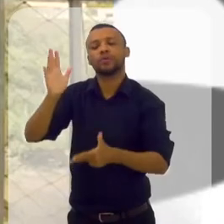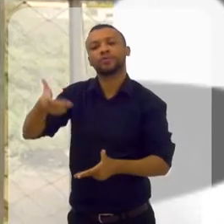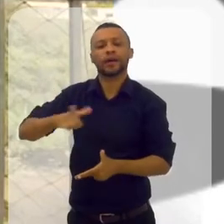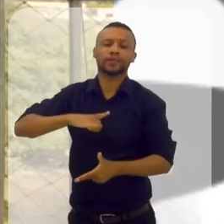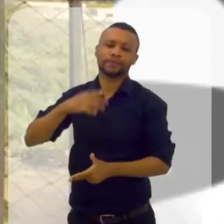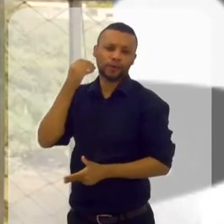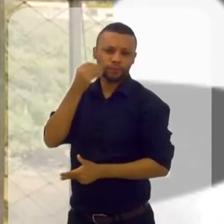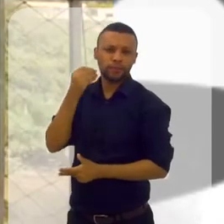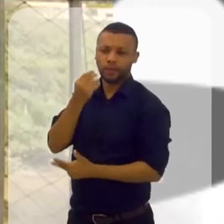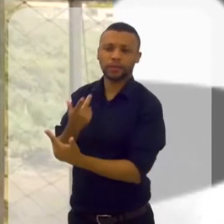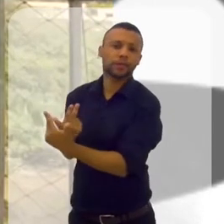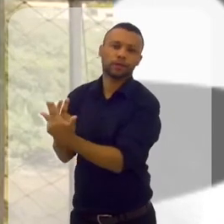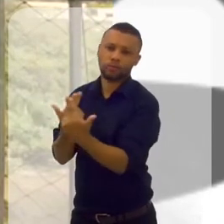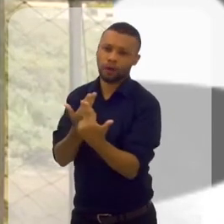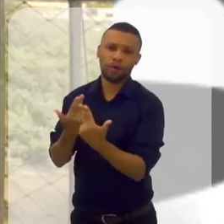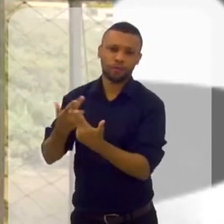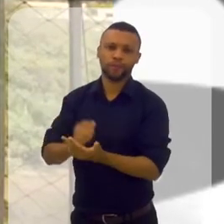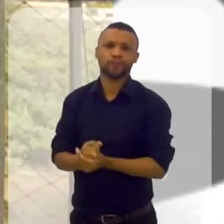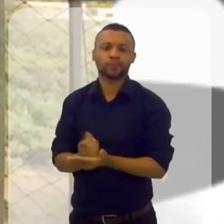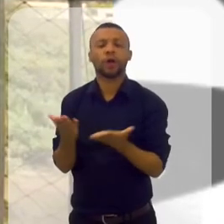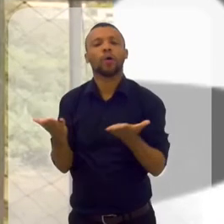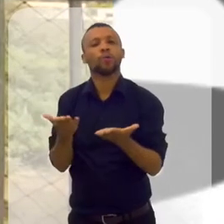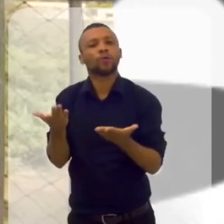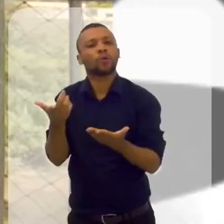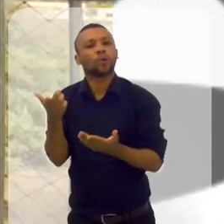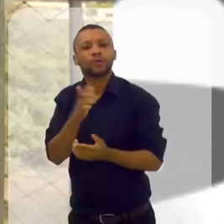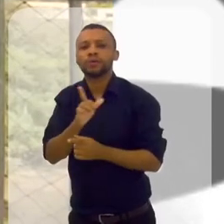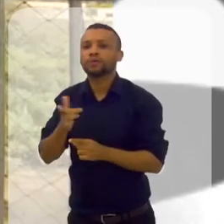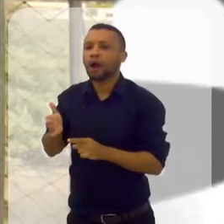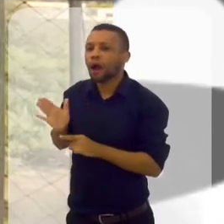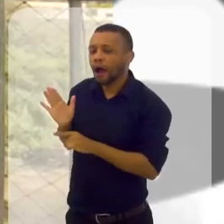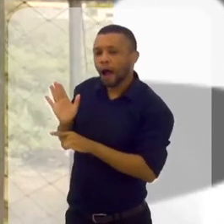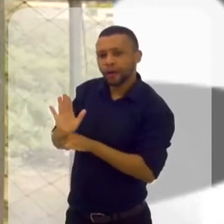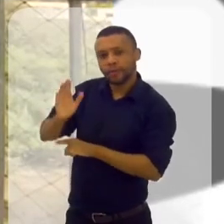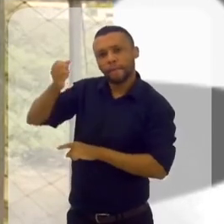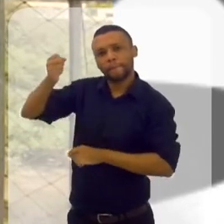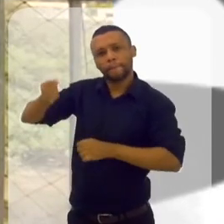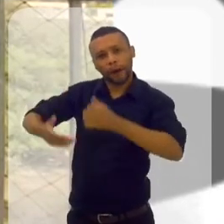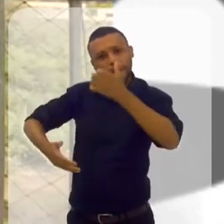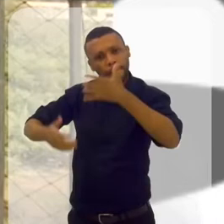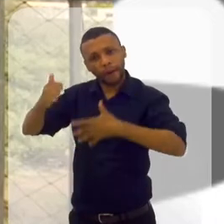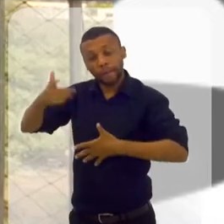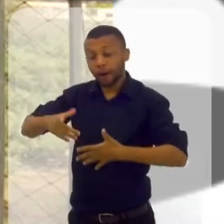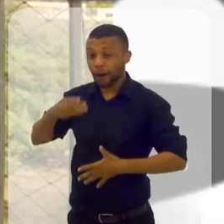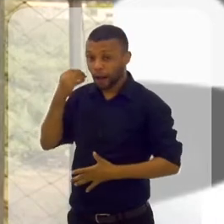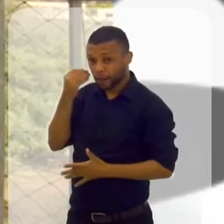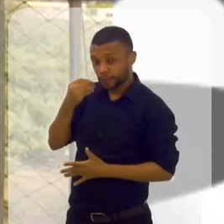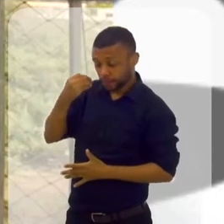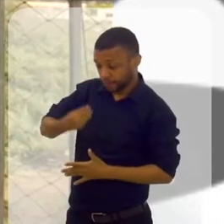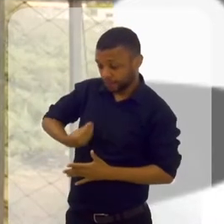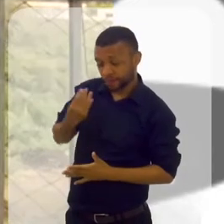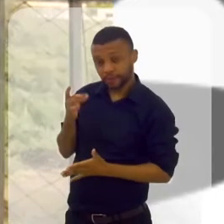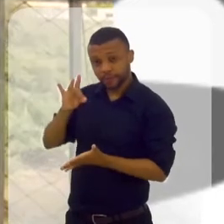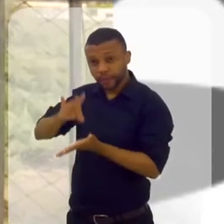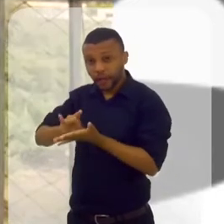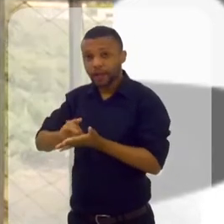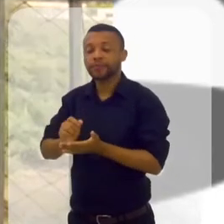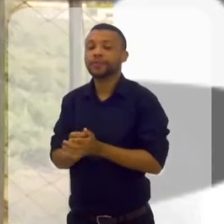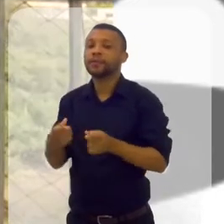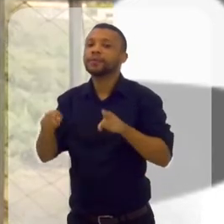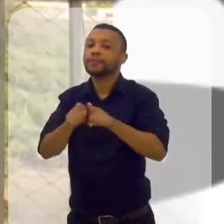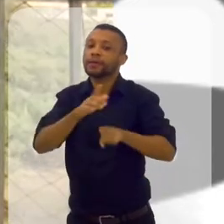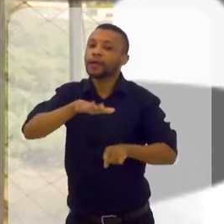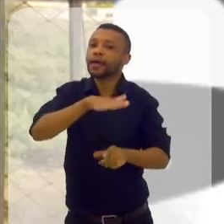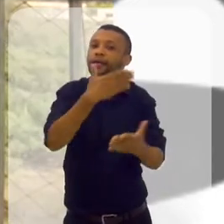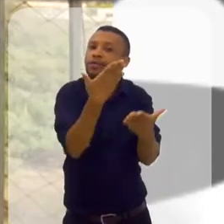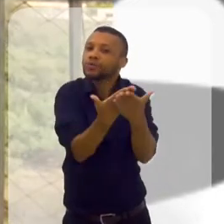já passei. Então, hoje eu consigo ajudar tanto na parte de eu falar com propriedade, de eu ter vivido, como a parte